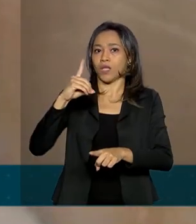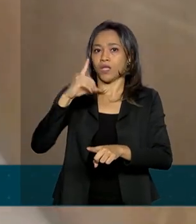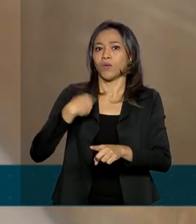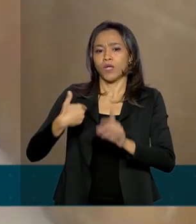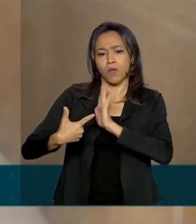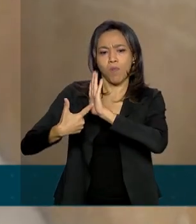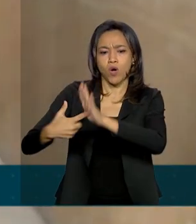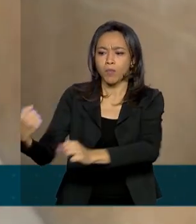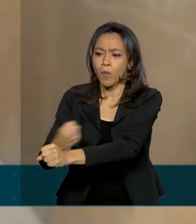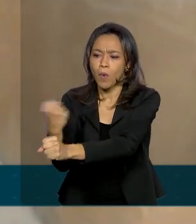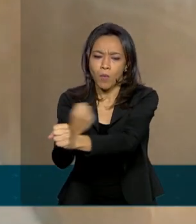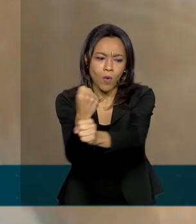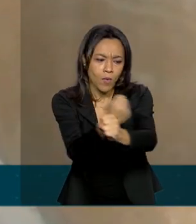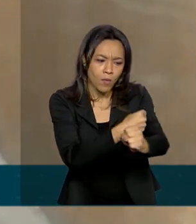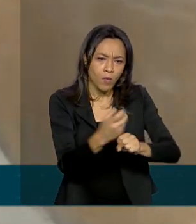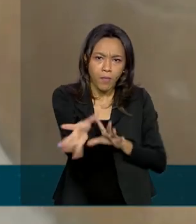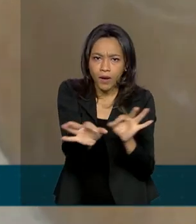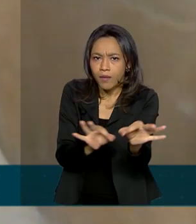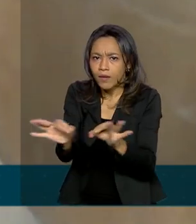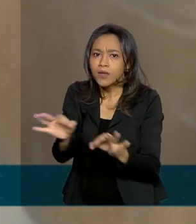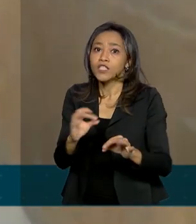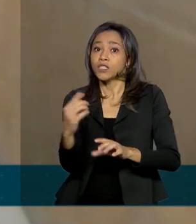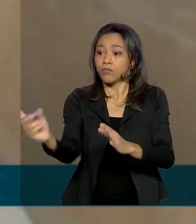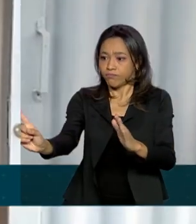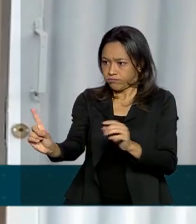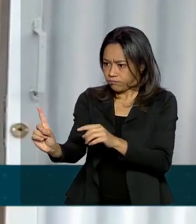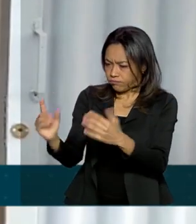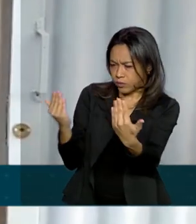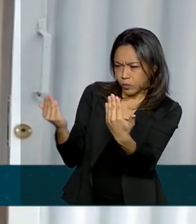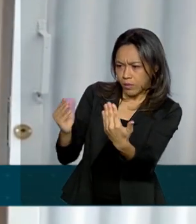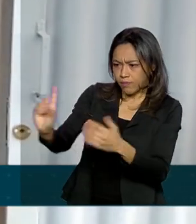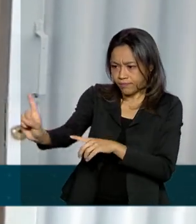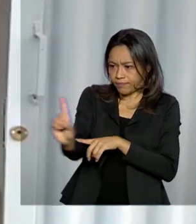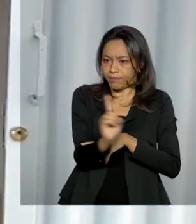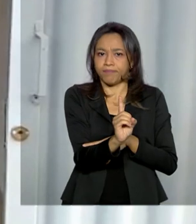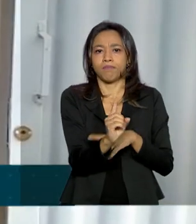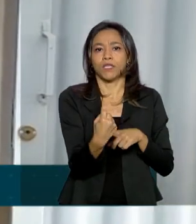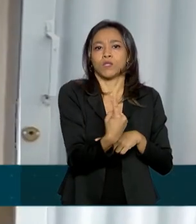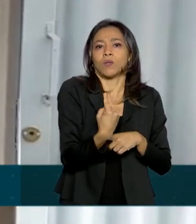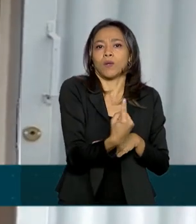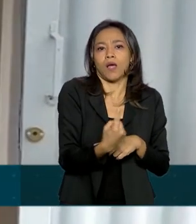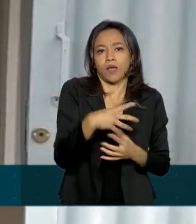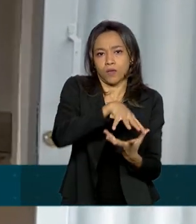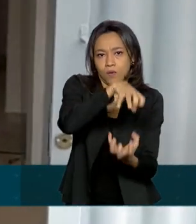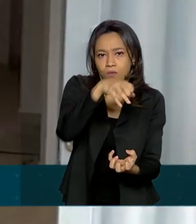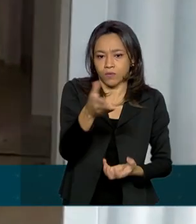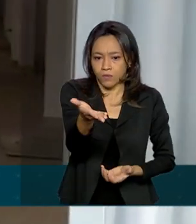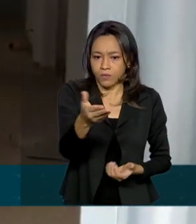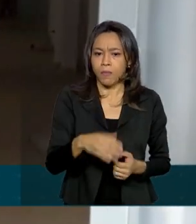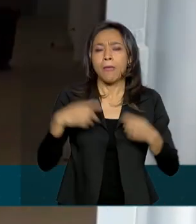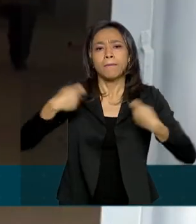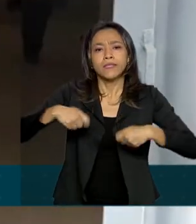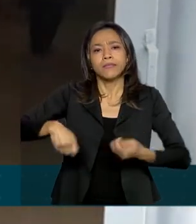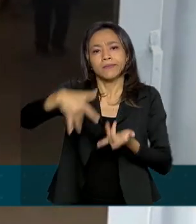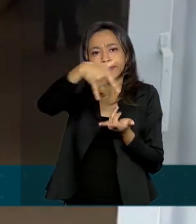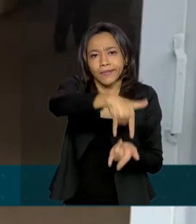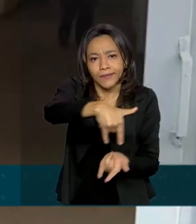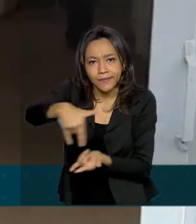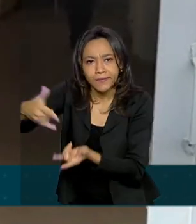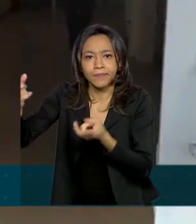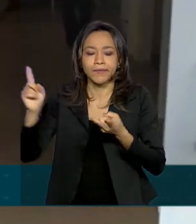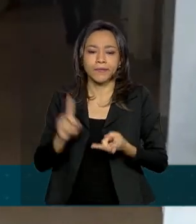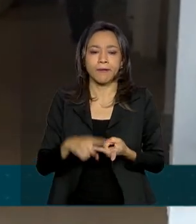obra que está sendo feita para isolar idosos com sintomas. Precisamos de camas, hospitalares,